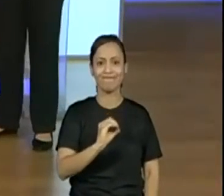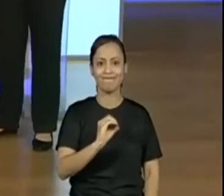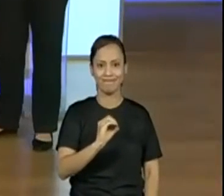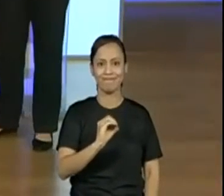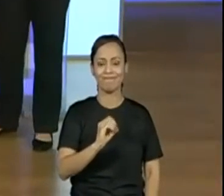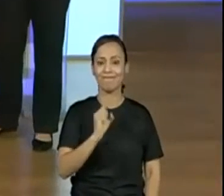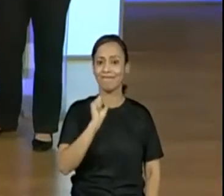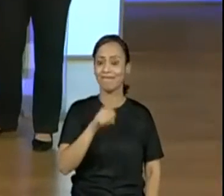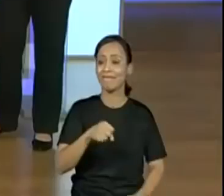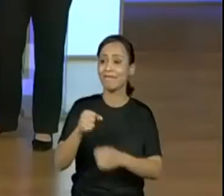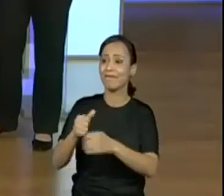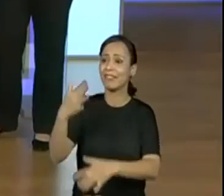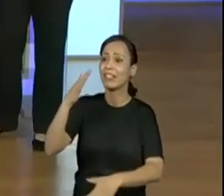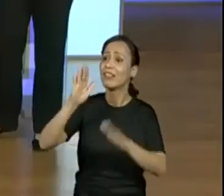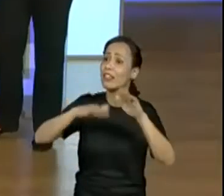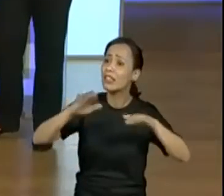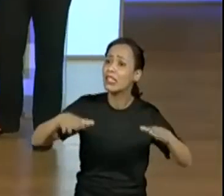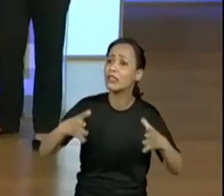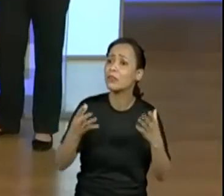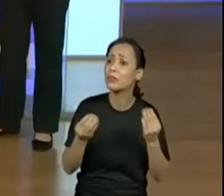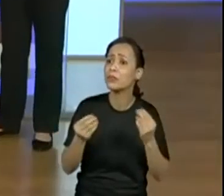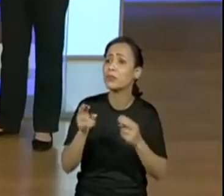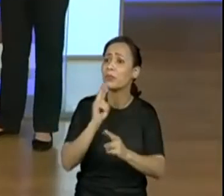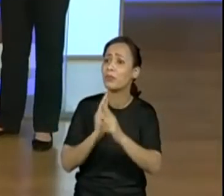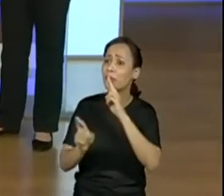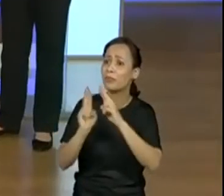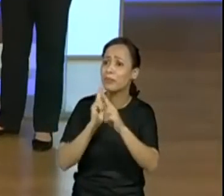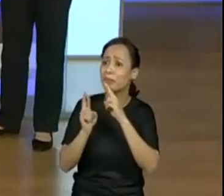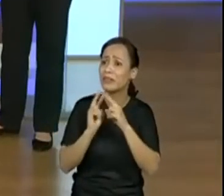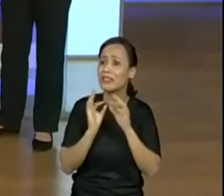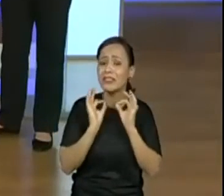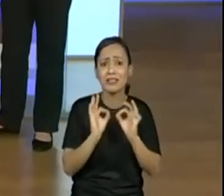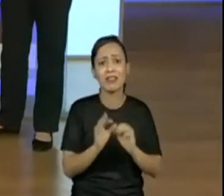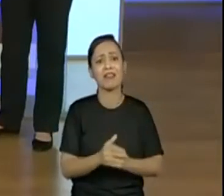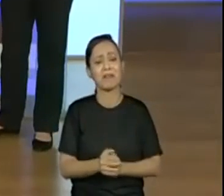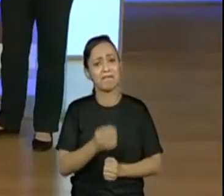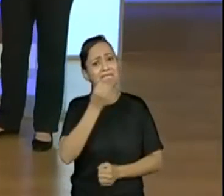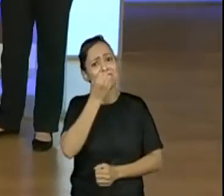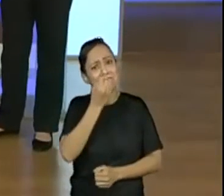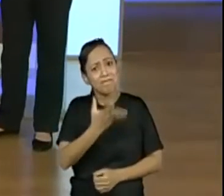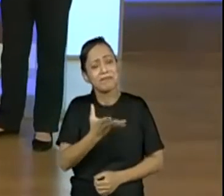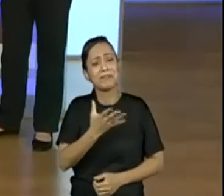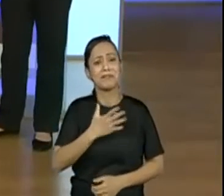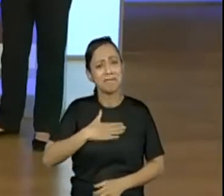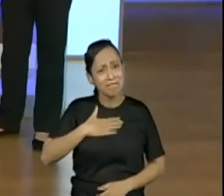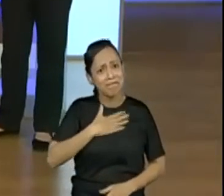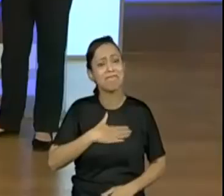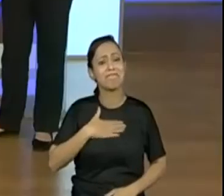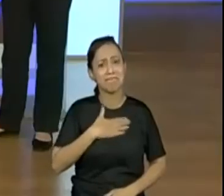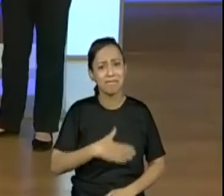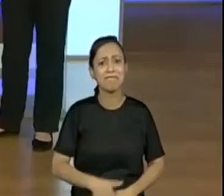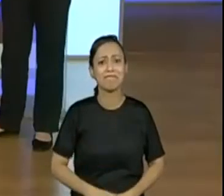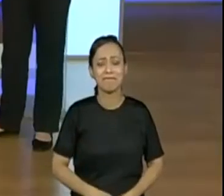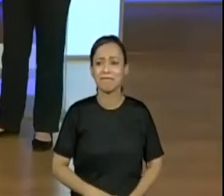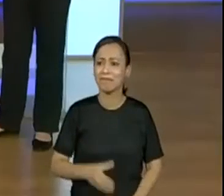Que bom. Hoje temos muitas crianças aí, muitos estudantes participando conosco, viu? Muito bom tê-los aqui. O Caio, o Christian